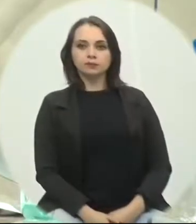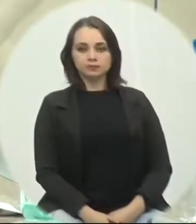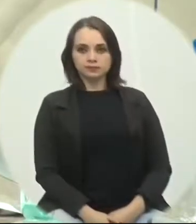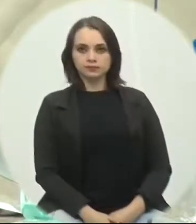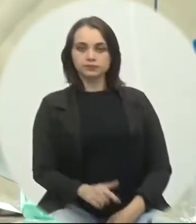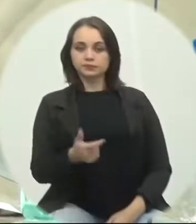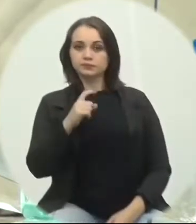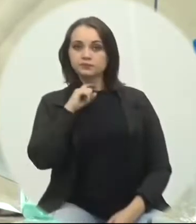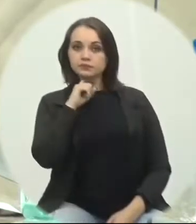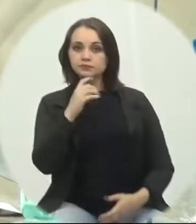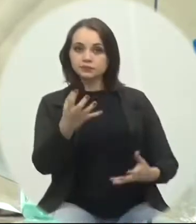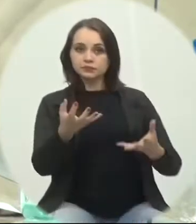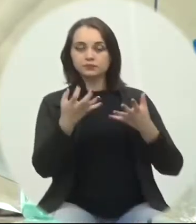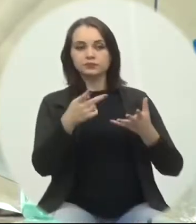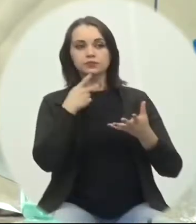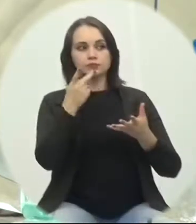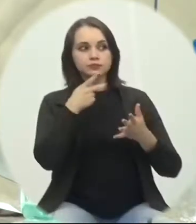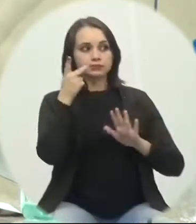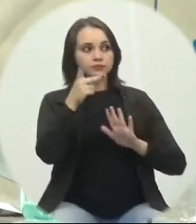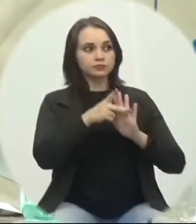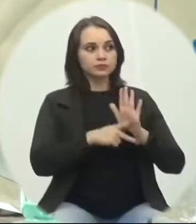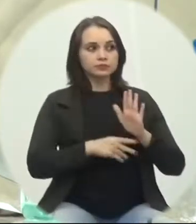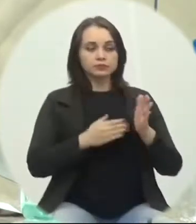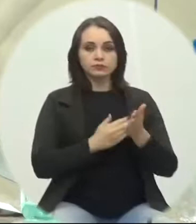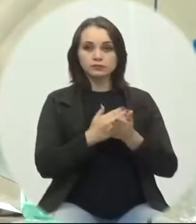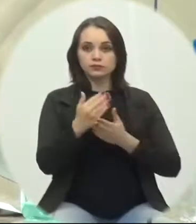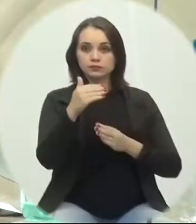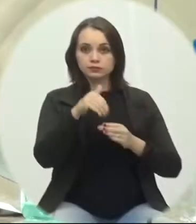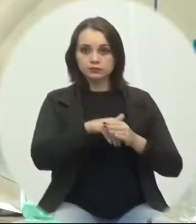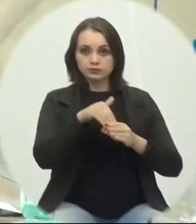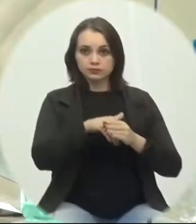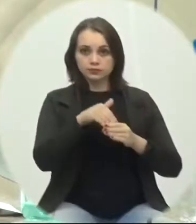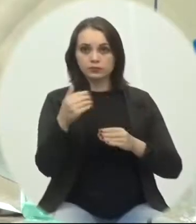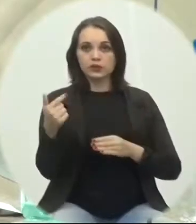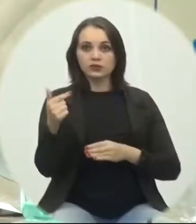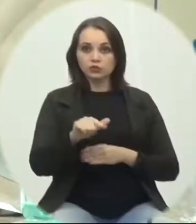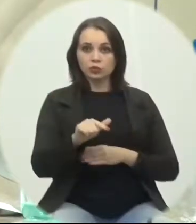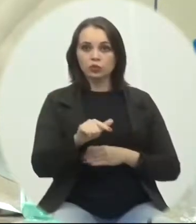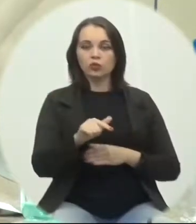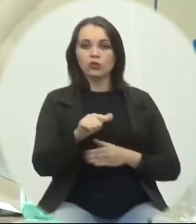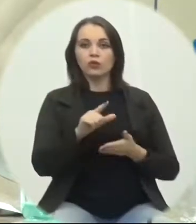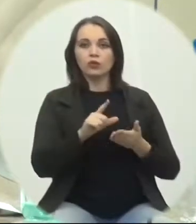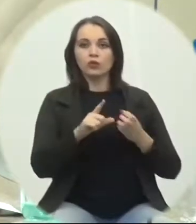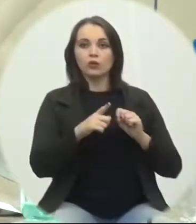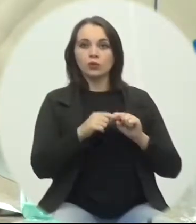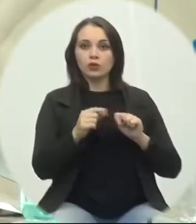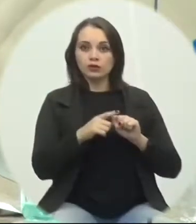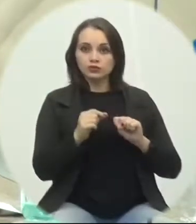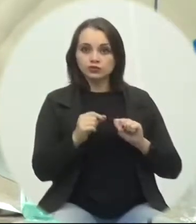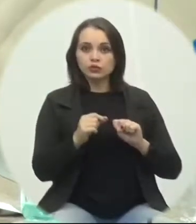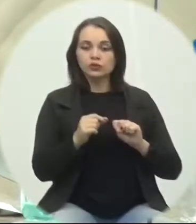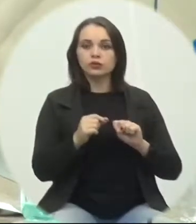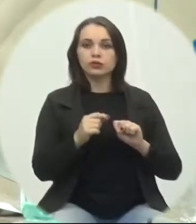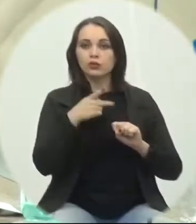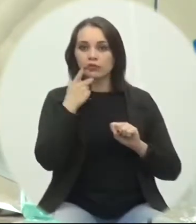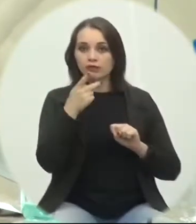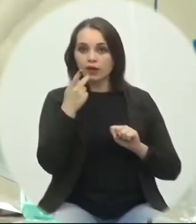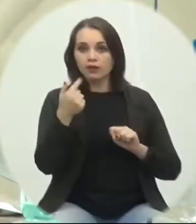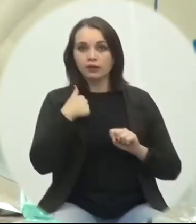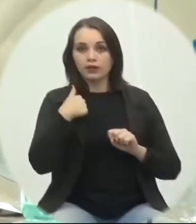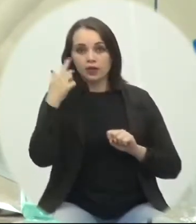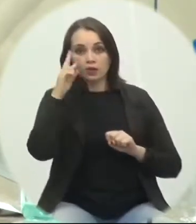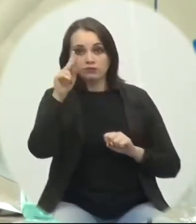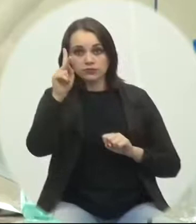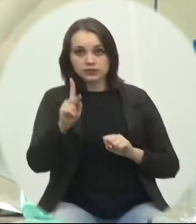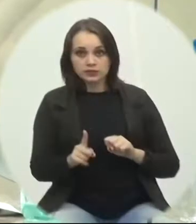Não havendo quem queira discutir, o projeto está em votação. Novamente, o artigo 173 faz com que o presidente